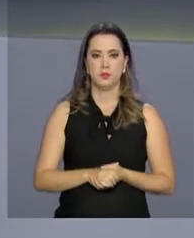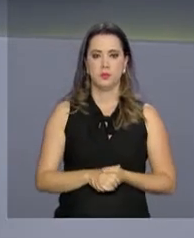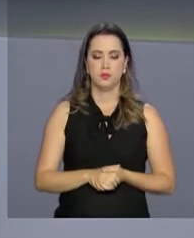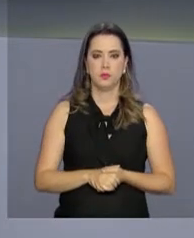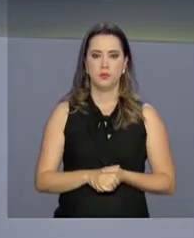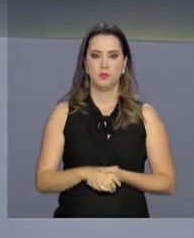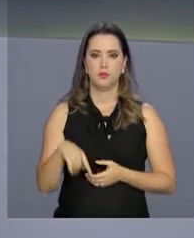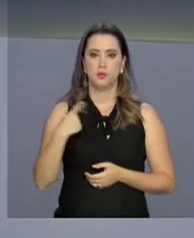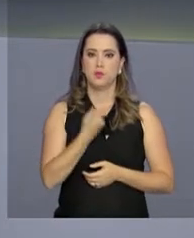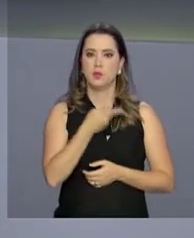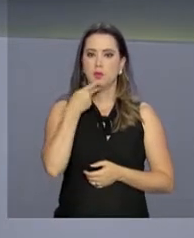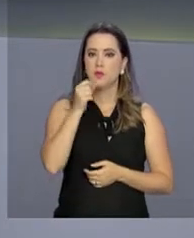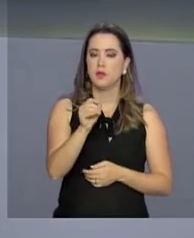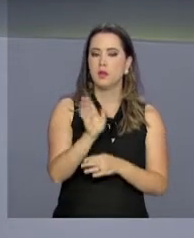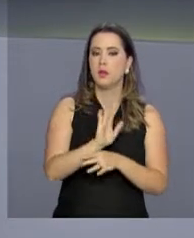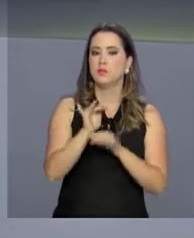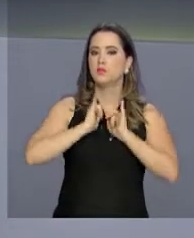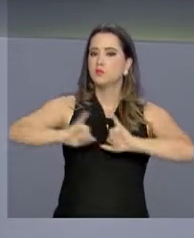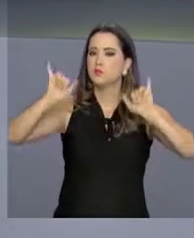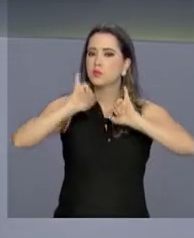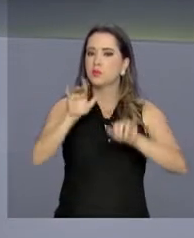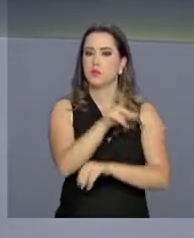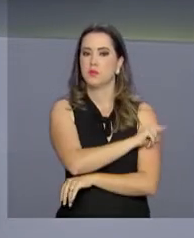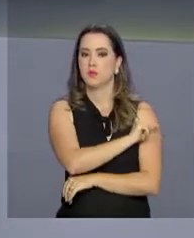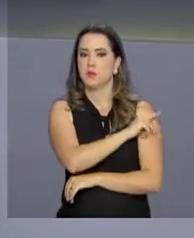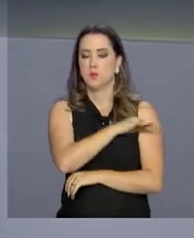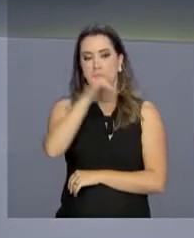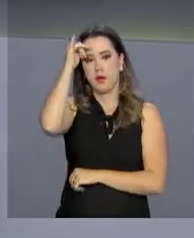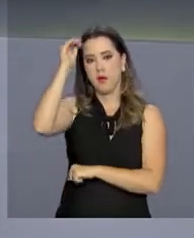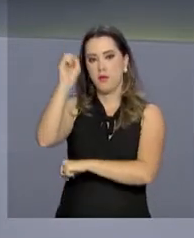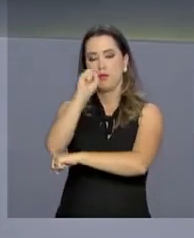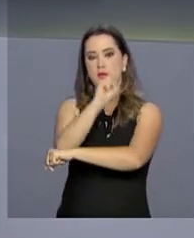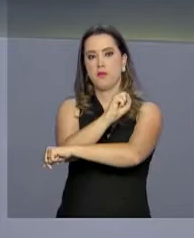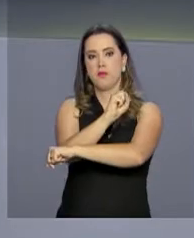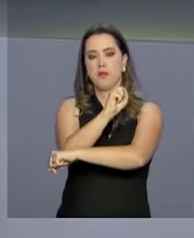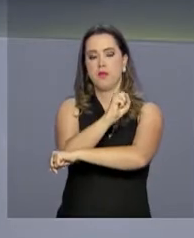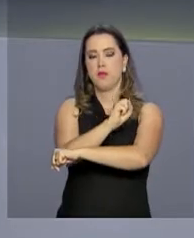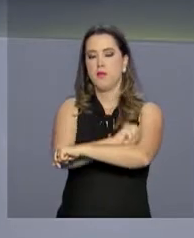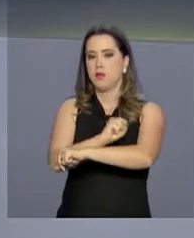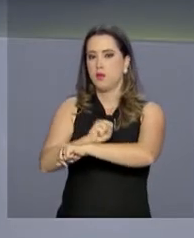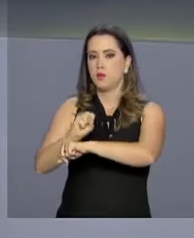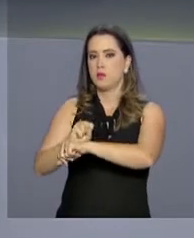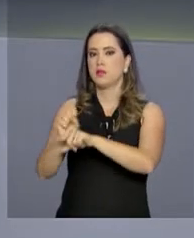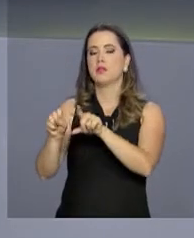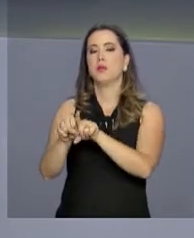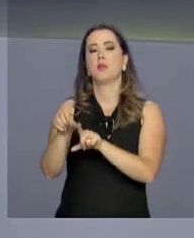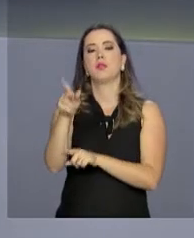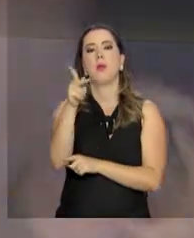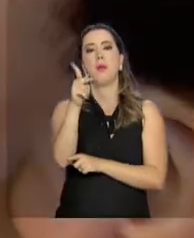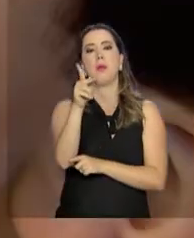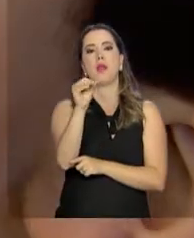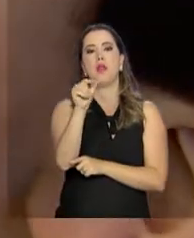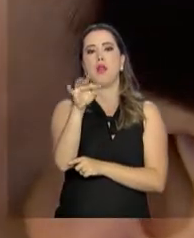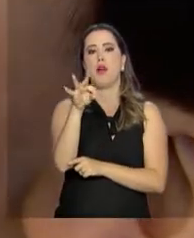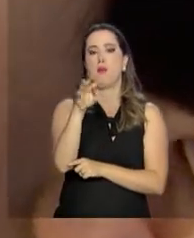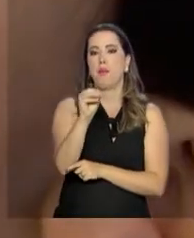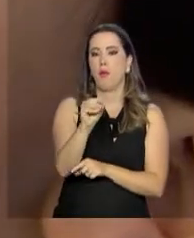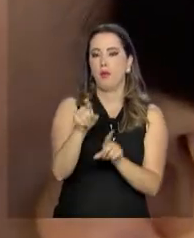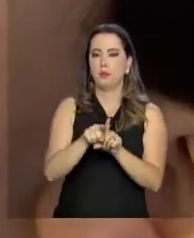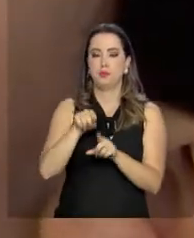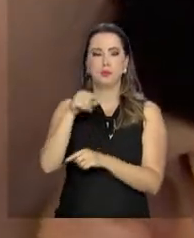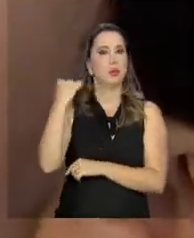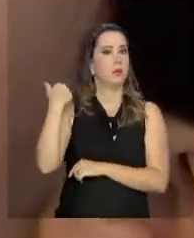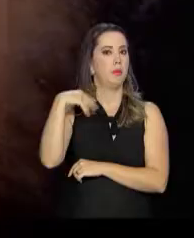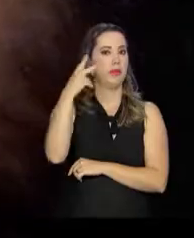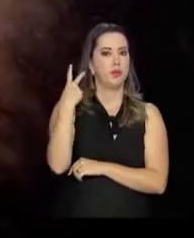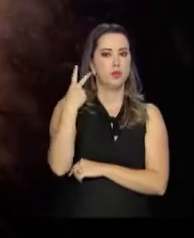E a gente fala agora sobre a campanha nacional de vacinação contra o sarampo e a poliomielite. Mais de 2 milhões de doses de